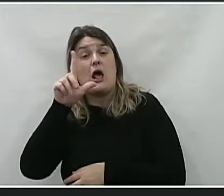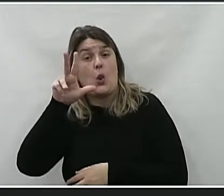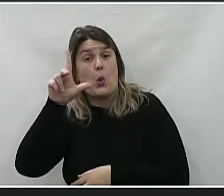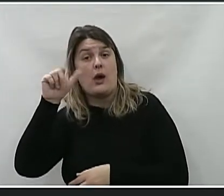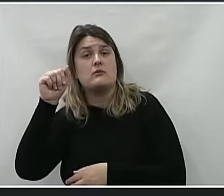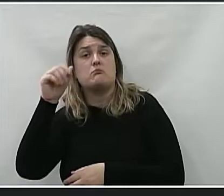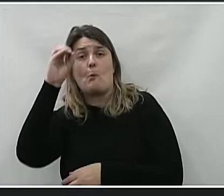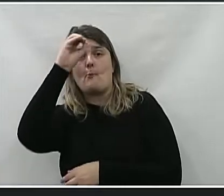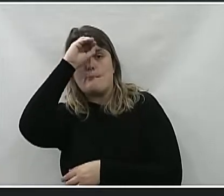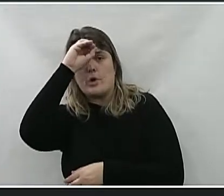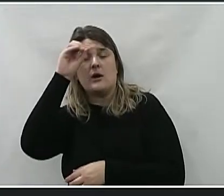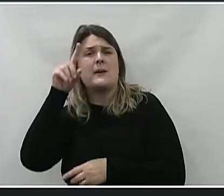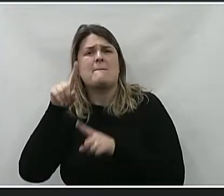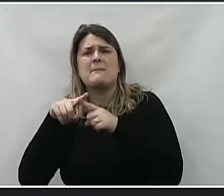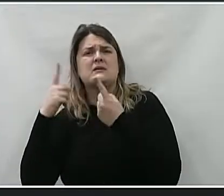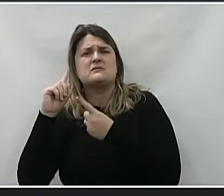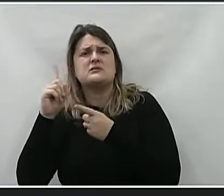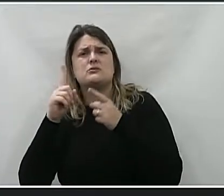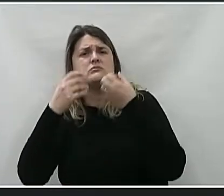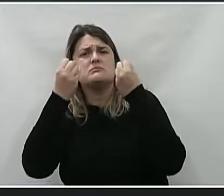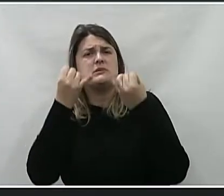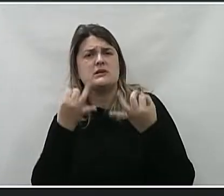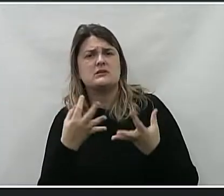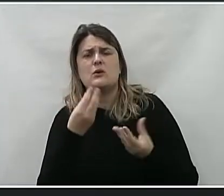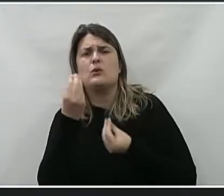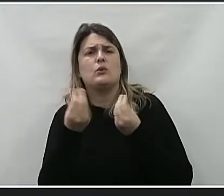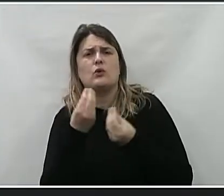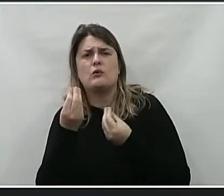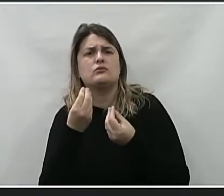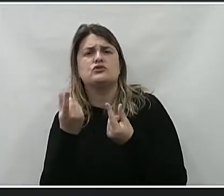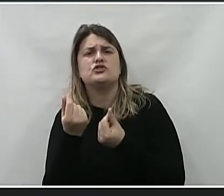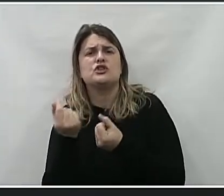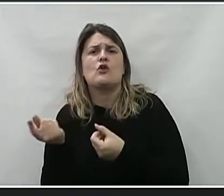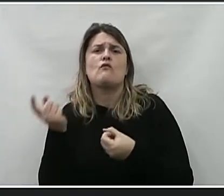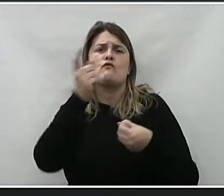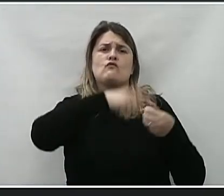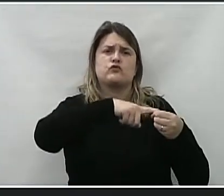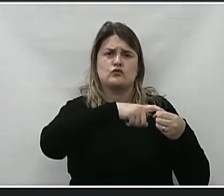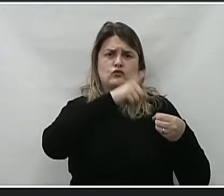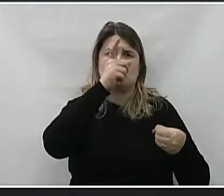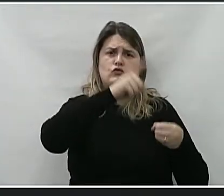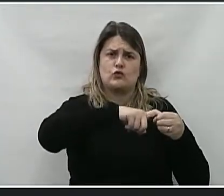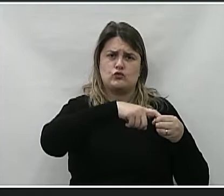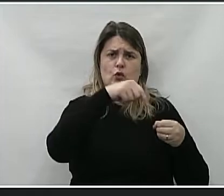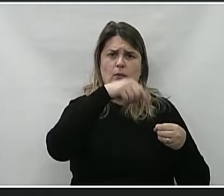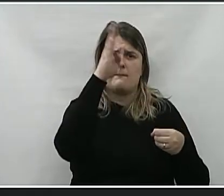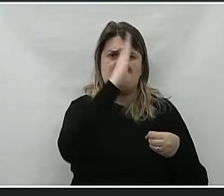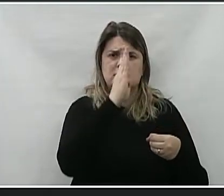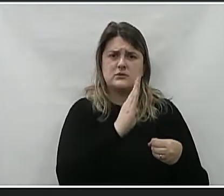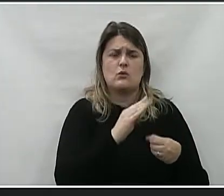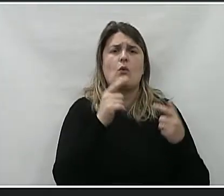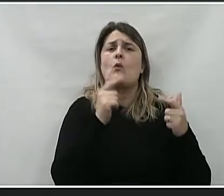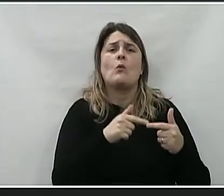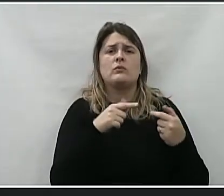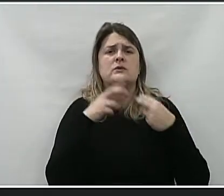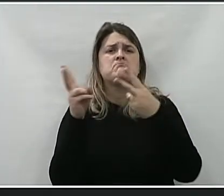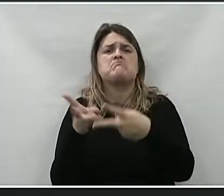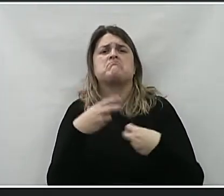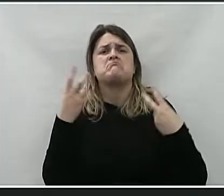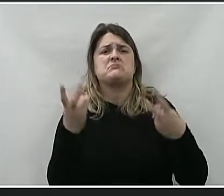Lula é isso, que o é aquilo, mas vocês não explicam como que esse dinheiro voltou para o cofre público do Brasil. Da onde que saiu?